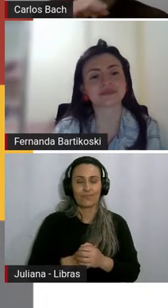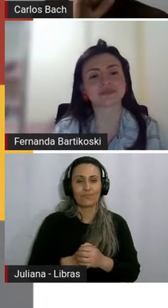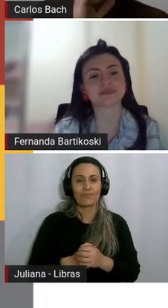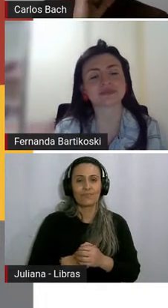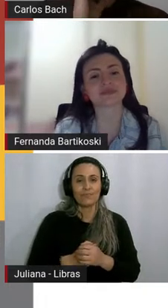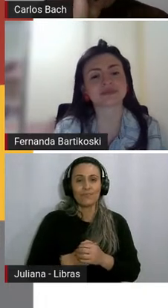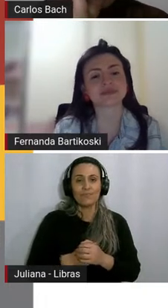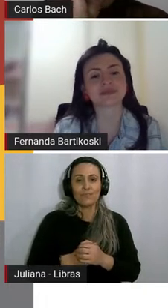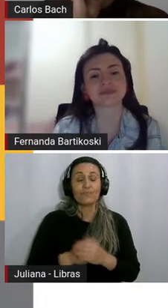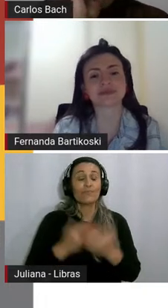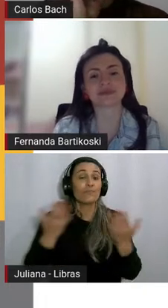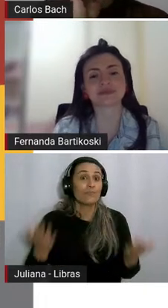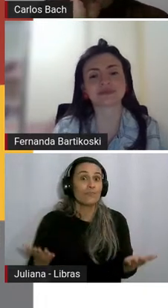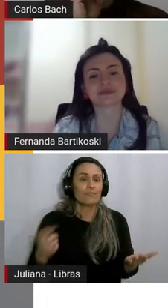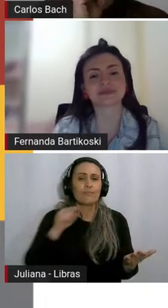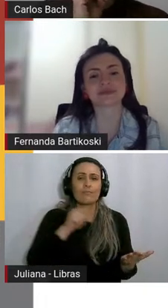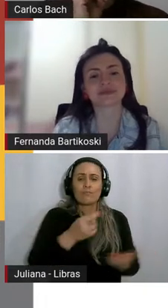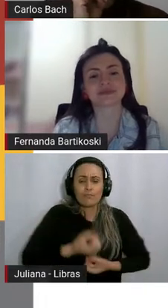Então, a crônica.